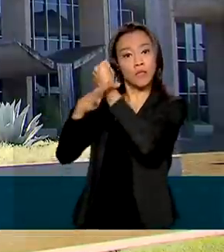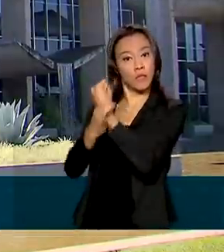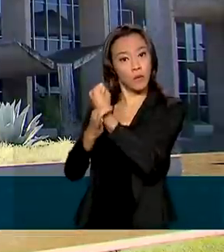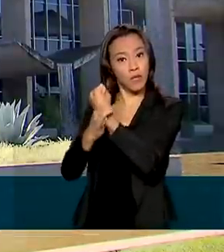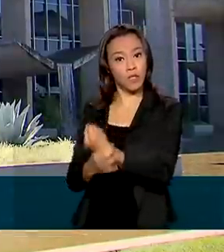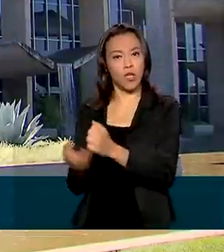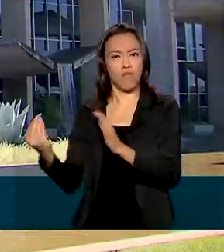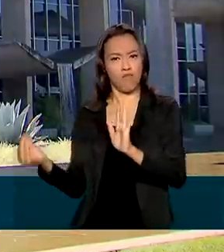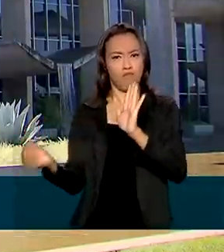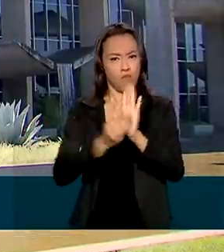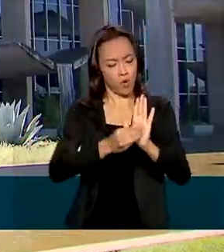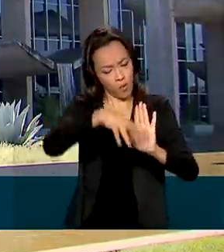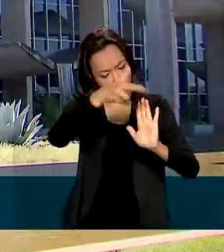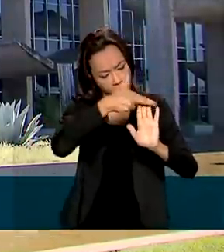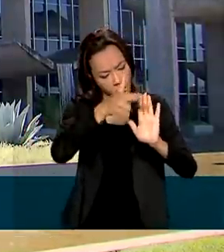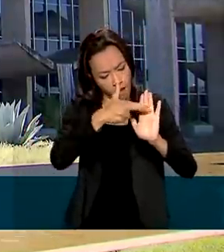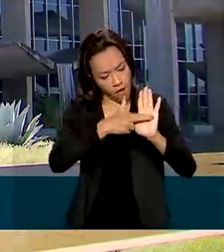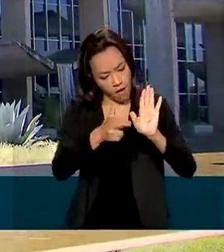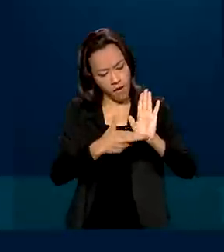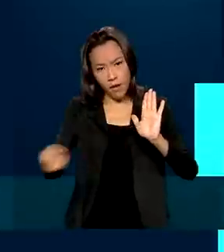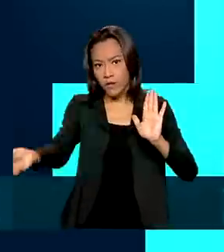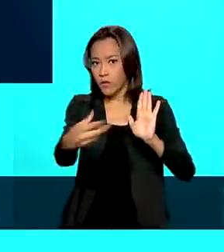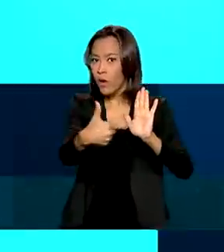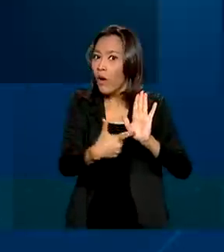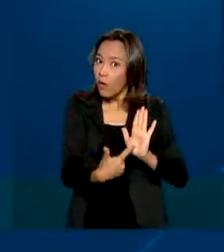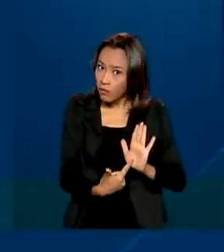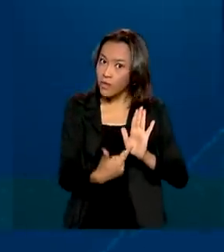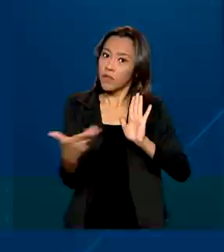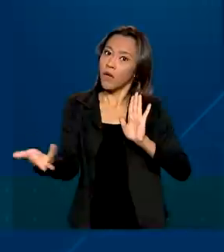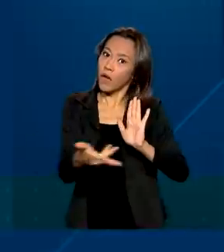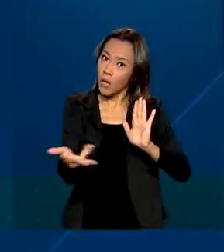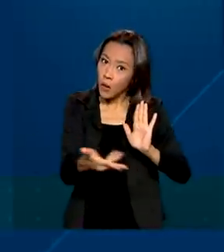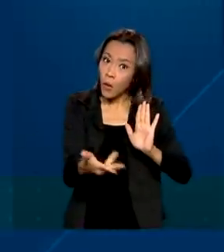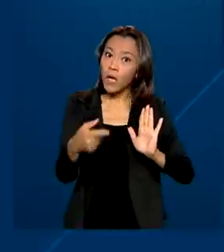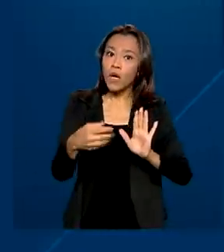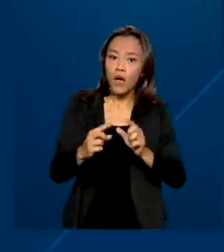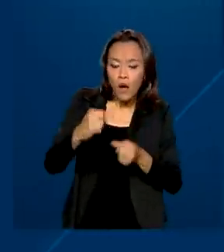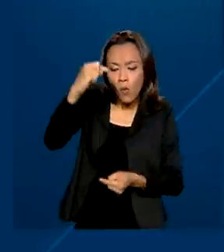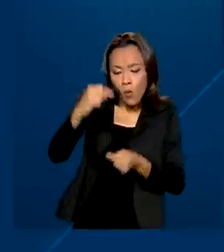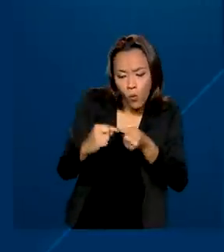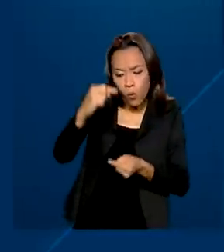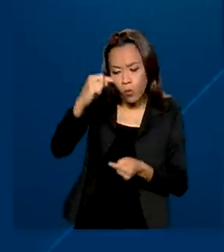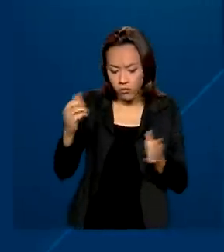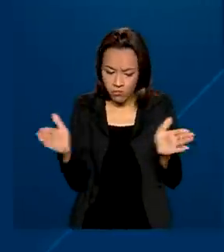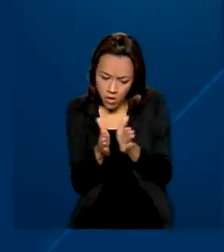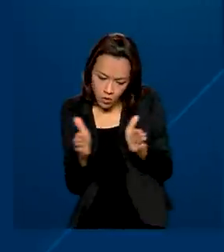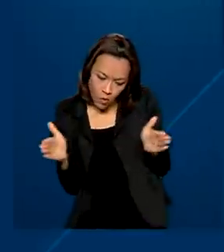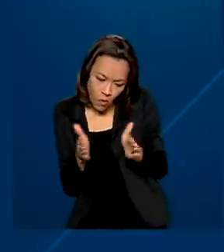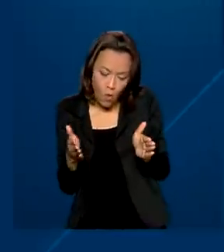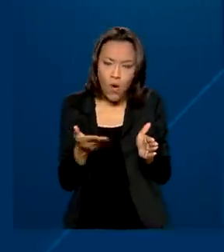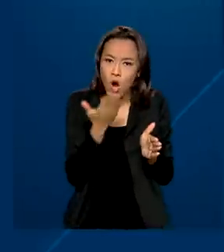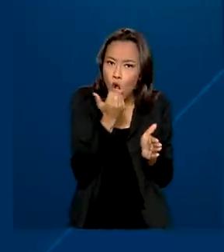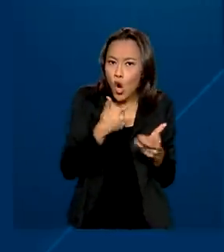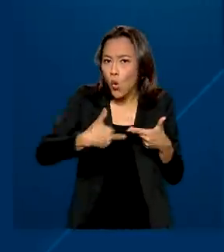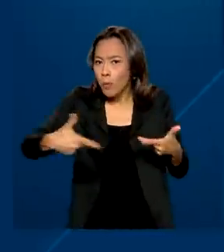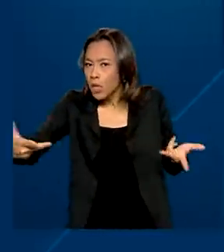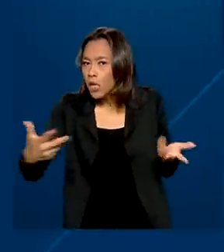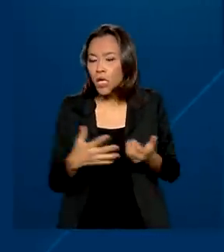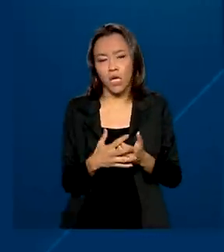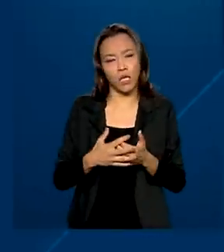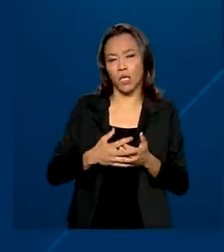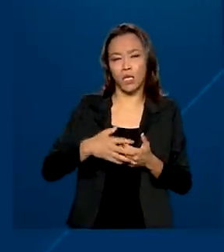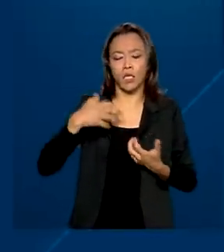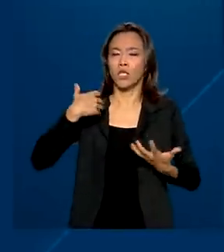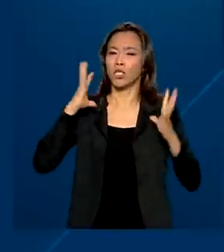editou uma portaria com novas regras. Agora, as mudanças de quantidade para produtos alimentícios e de higiene pessoal,